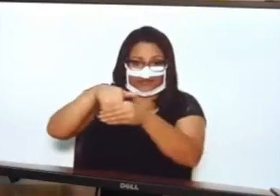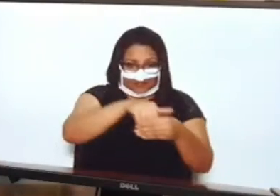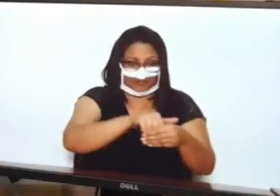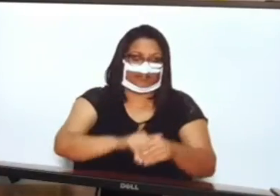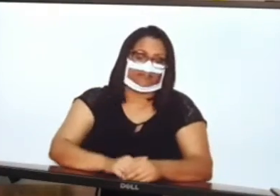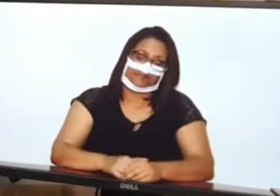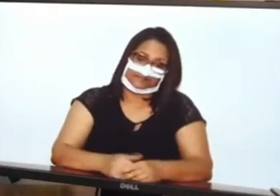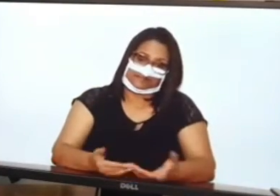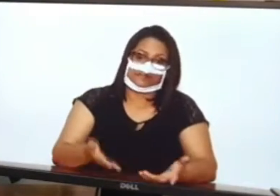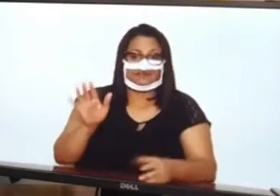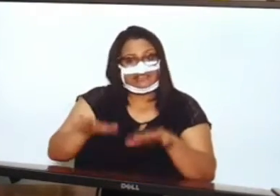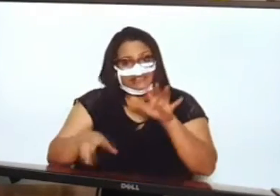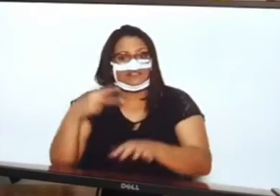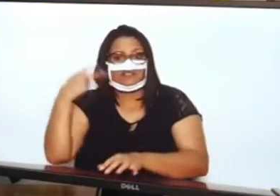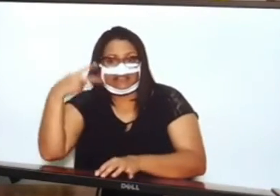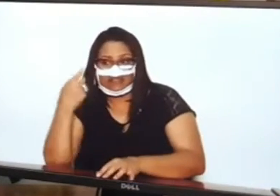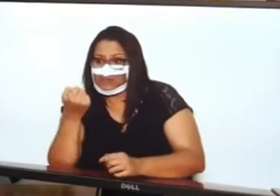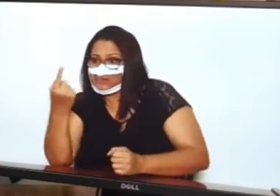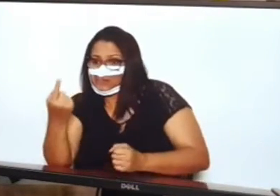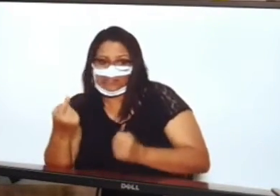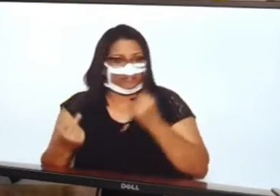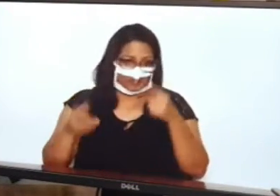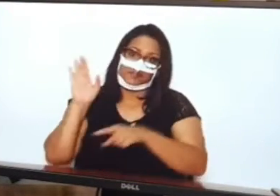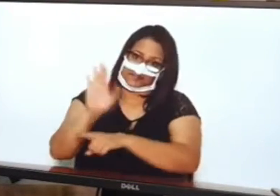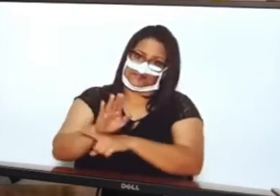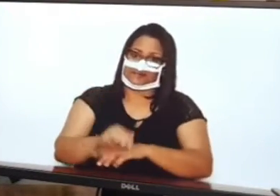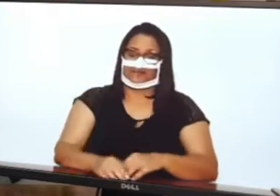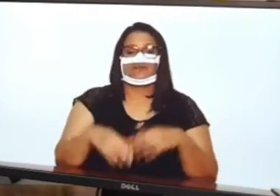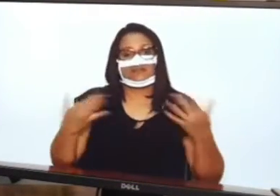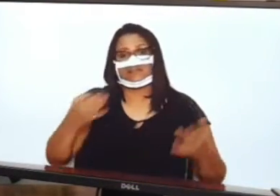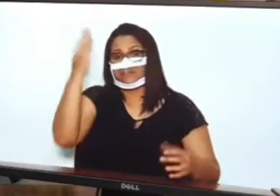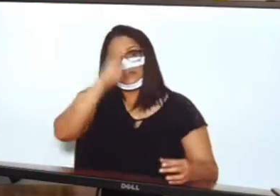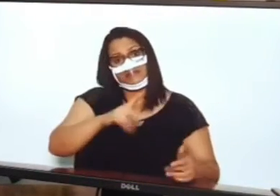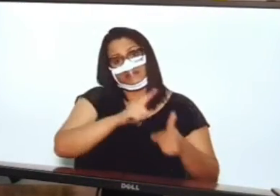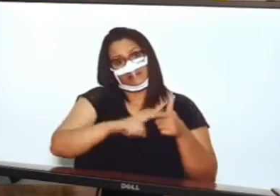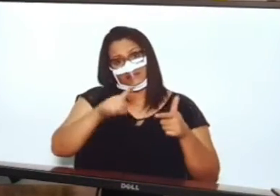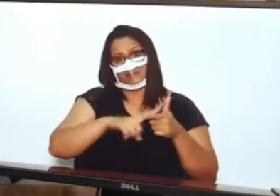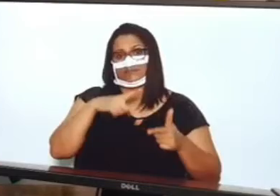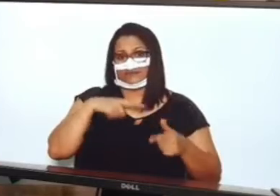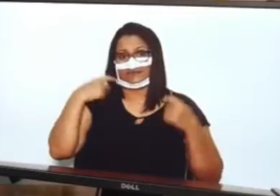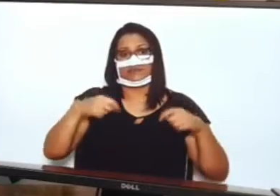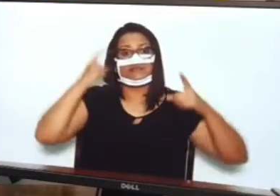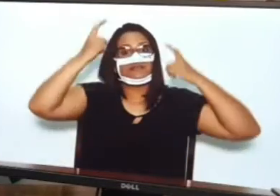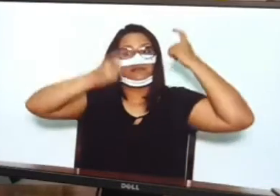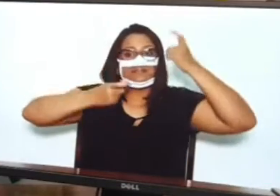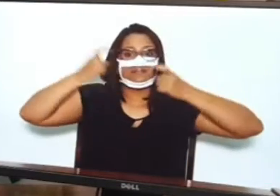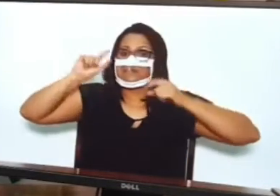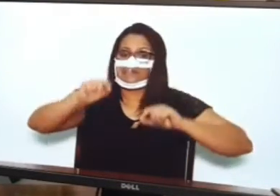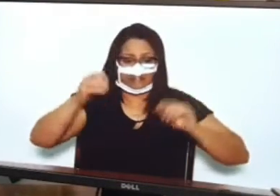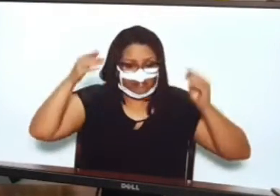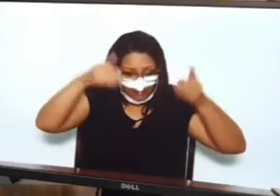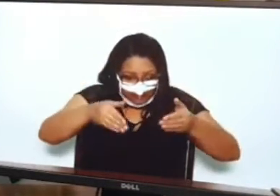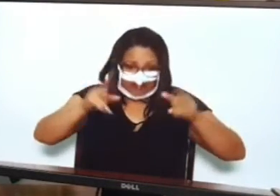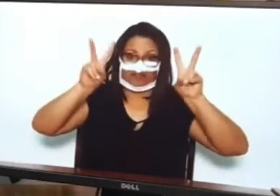E por que isso? Porque o Brasil tem problemas, eu tenho que estar preocupado com o desemprego que criaram, né? Criaram essa